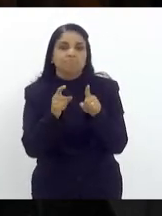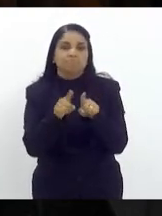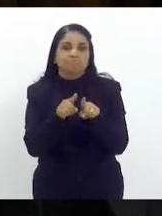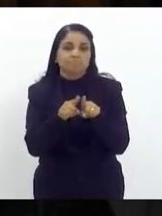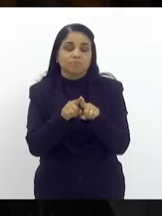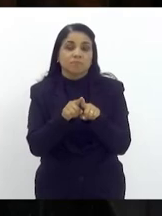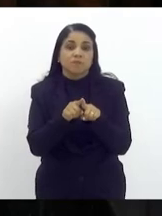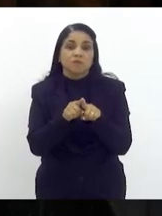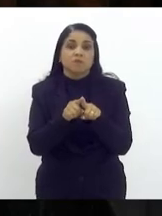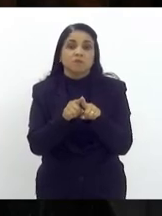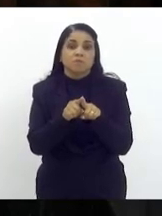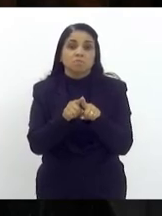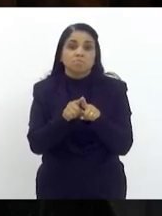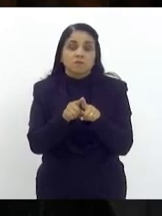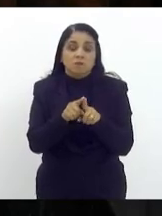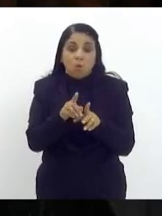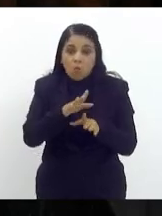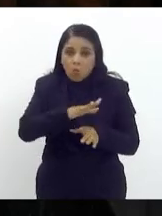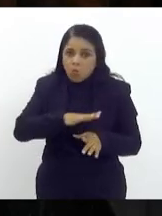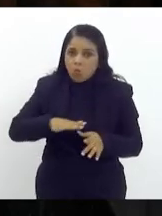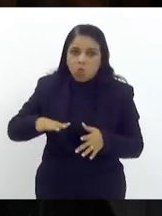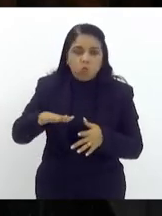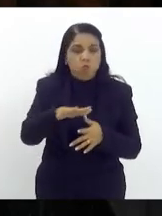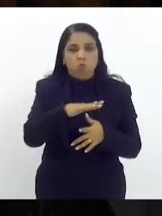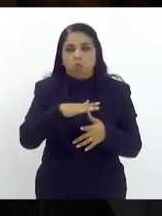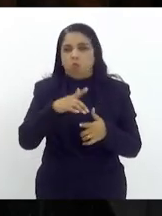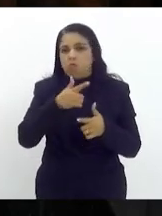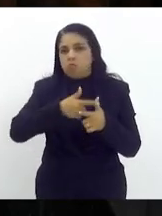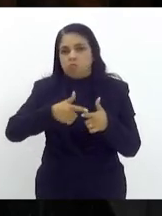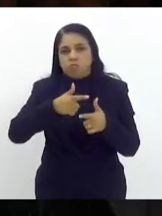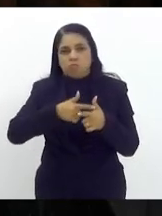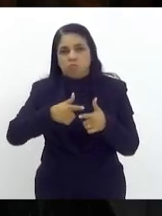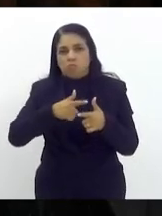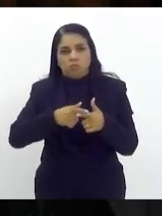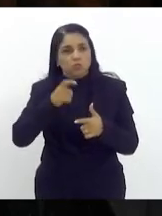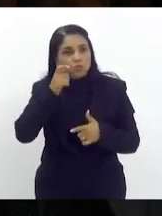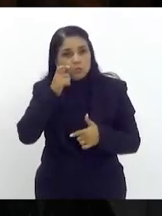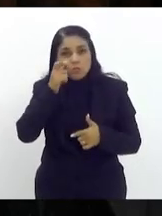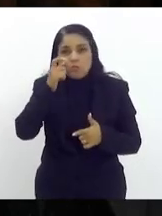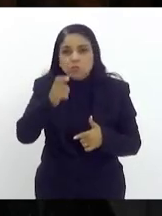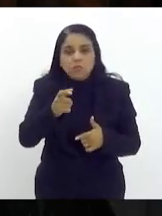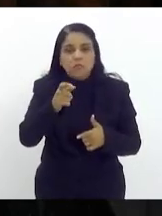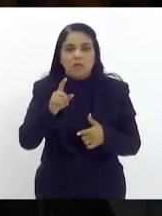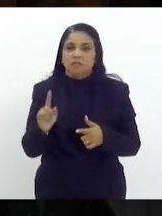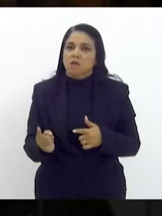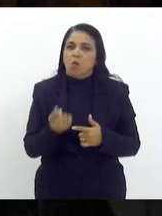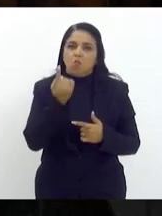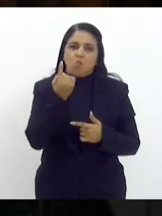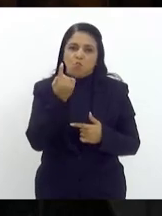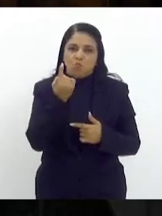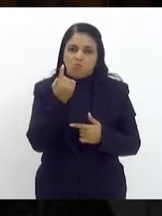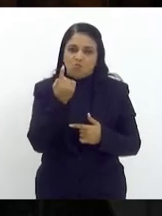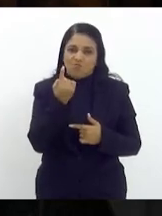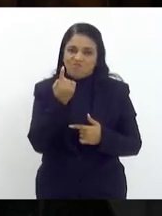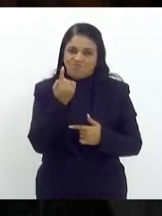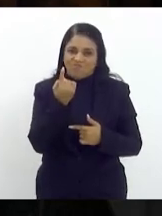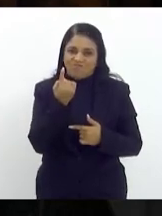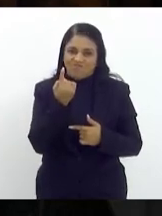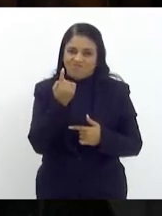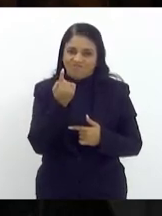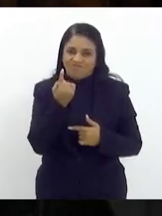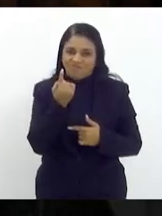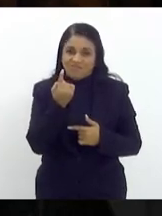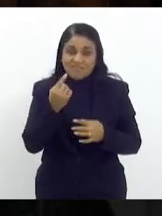caos não interessa a ninguém senhor presidente por isso